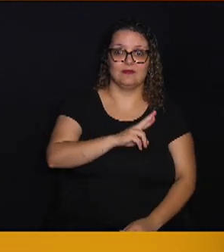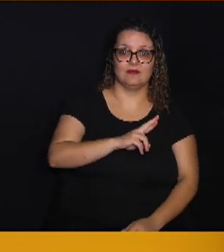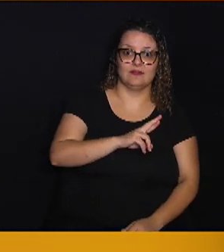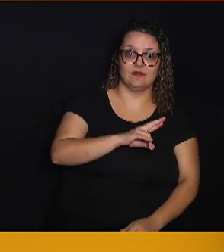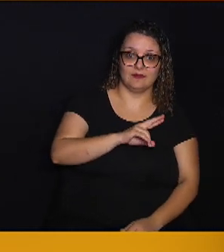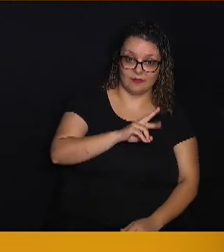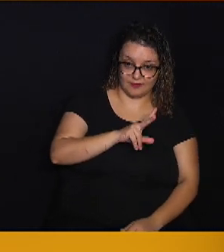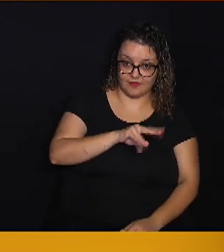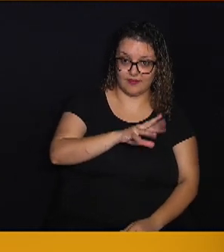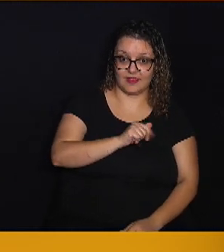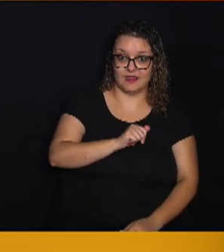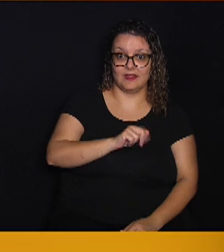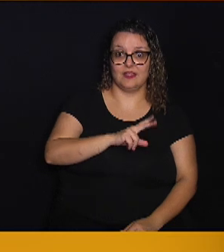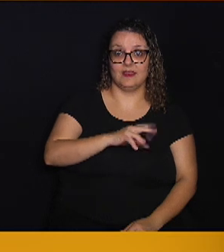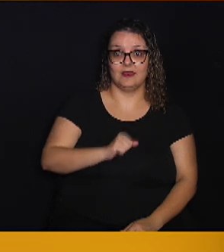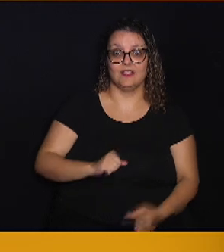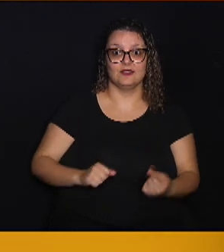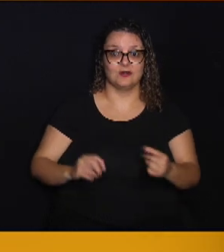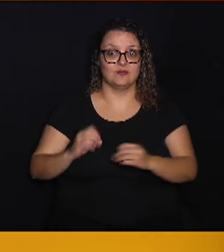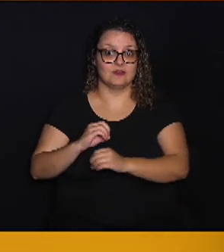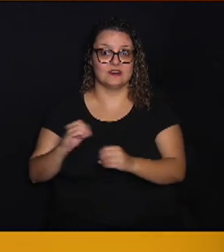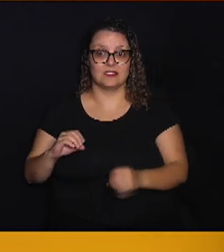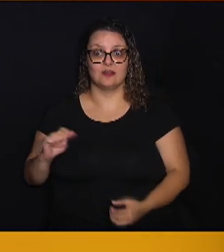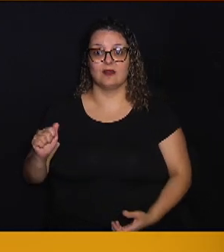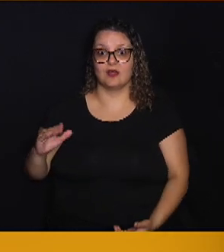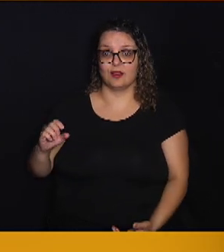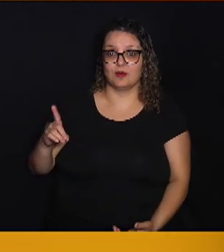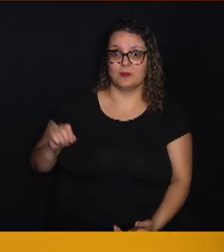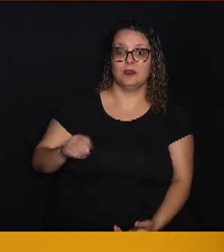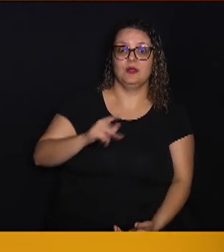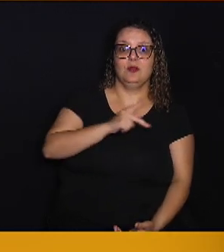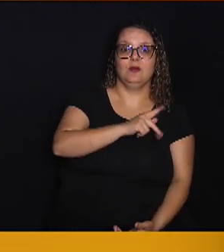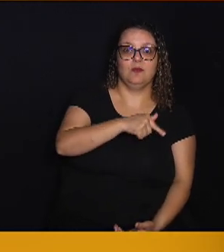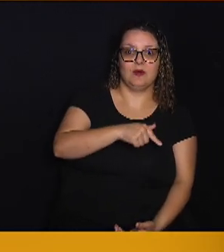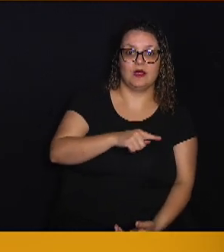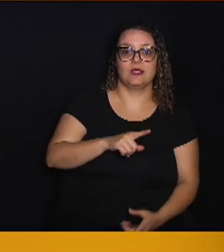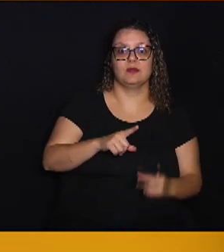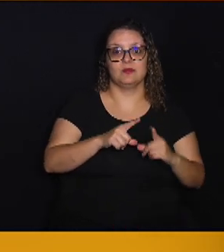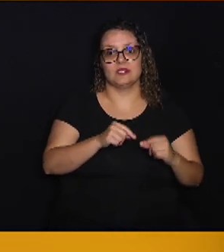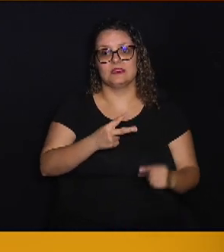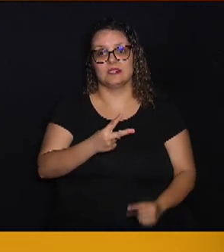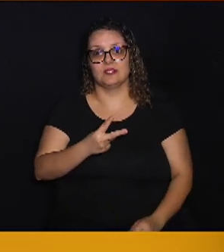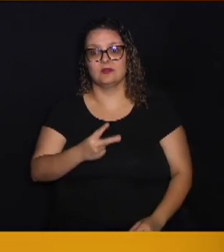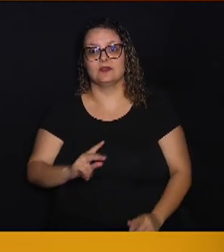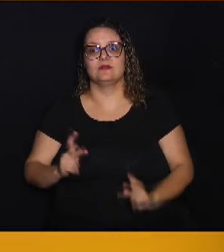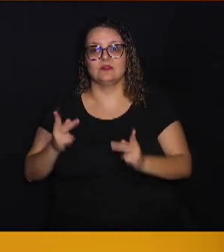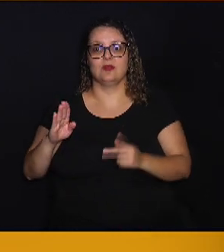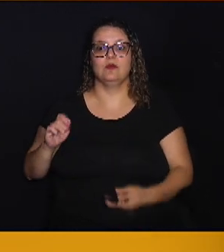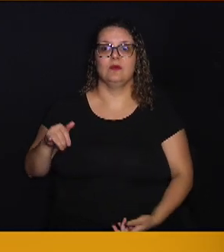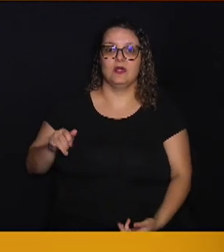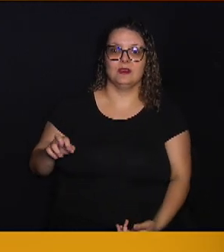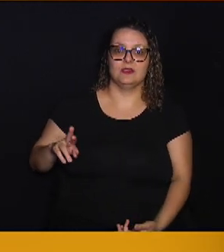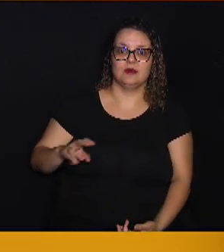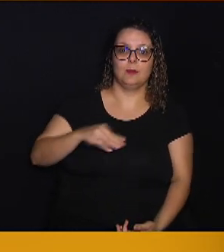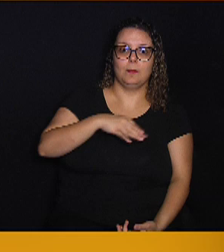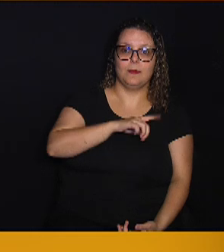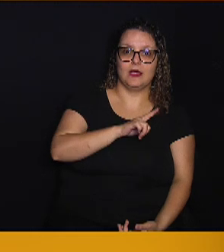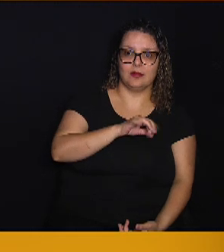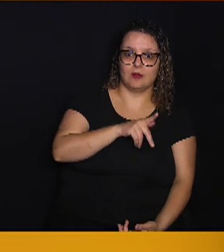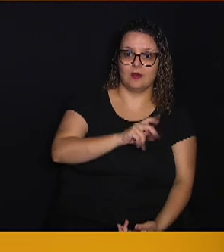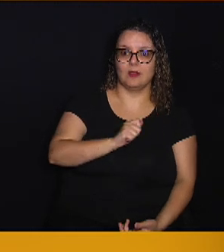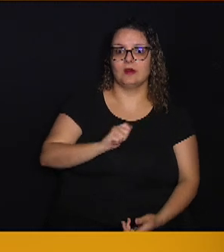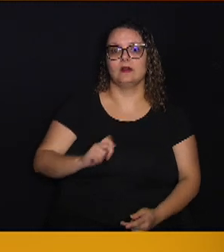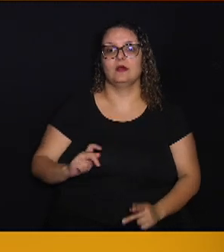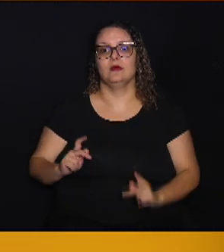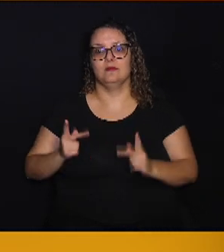contra o Acadêmicos, Parque Brasília também venceu o Bayern, o Unidos da Maloca também 1 a 0 contra o Unidos do Ademar,